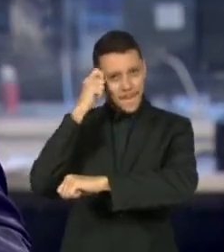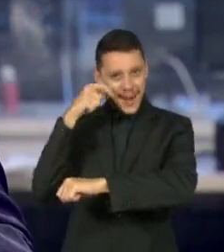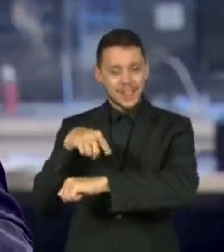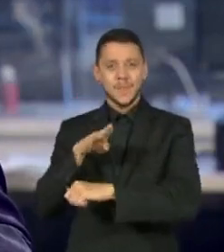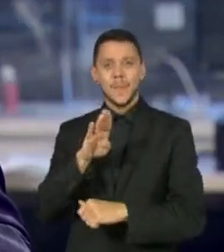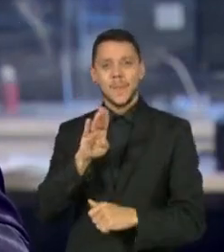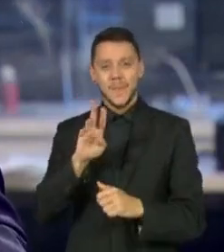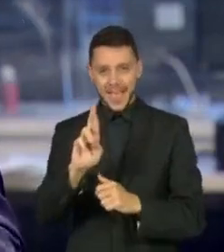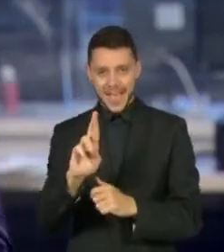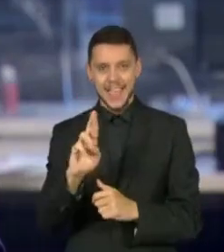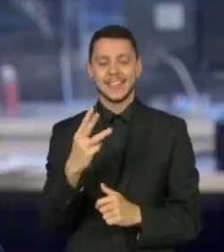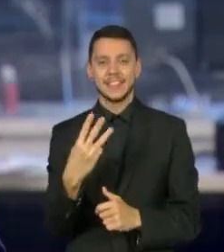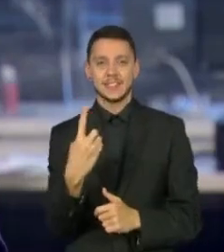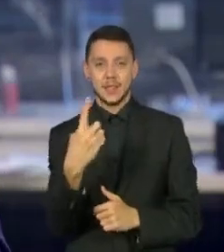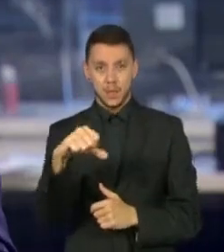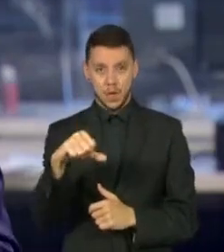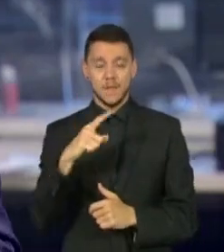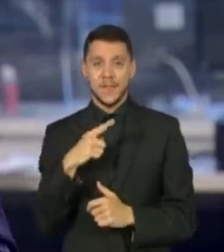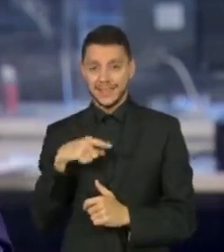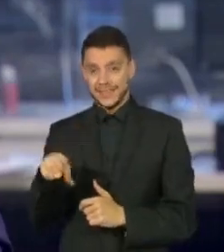Manaus, no Amazonas, a Porto Velho, em Rondônia.